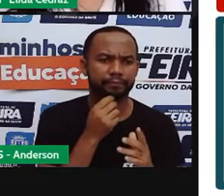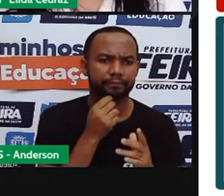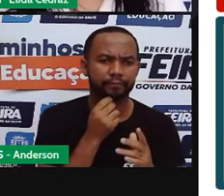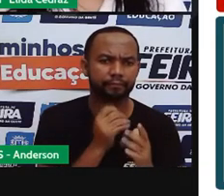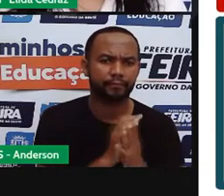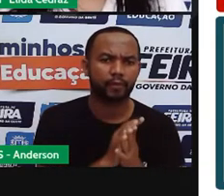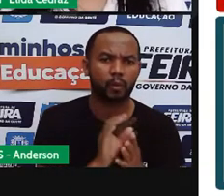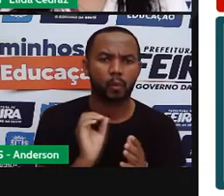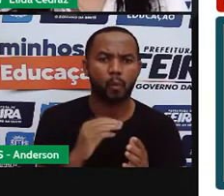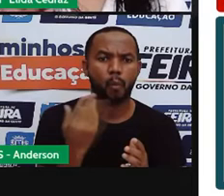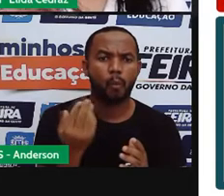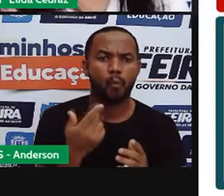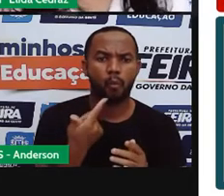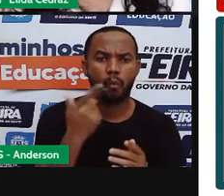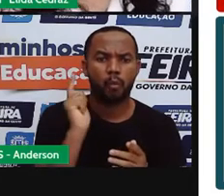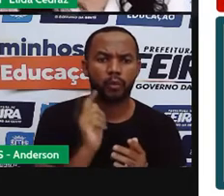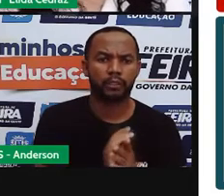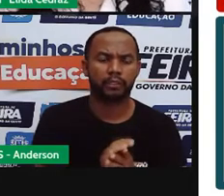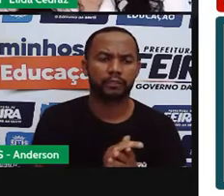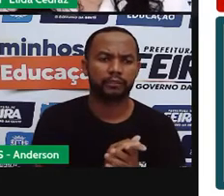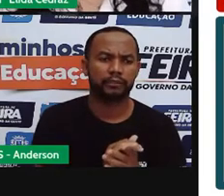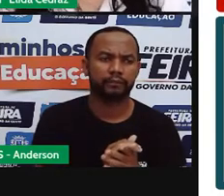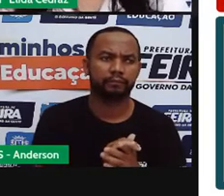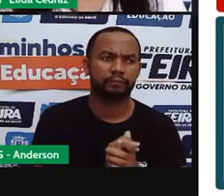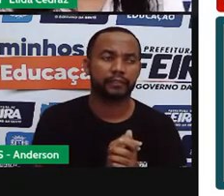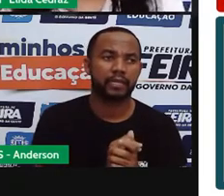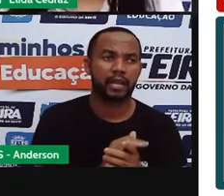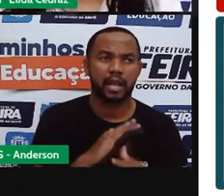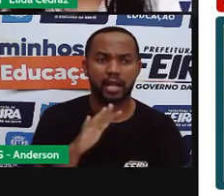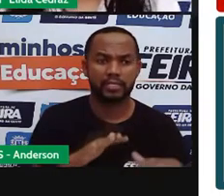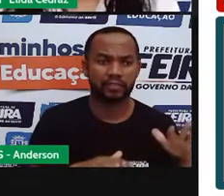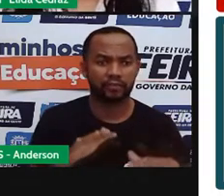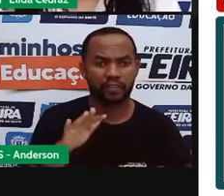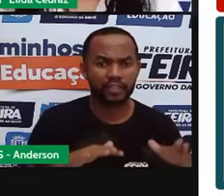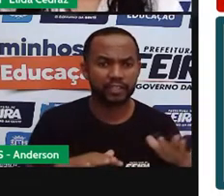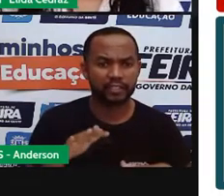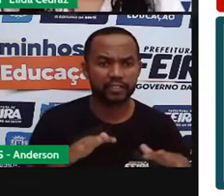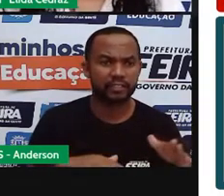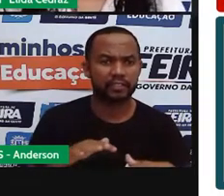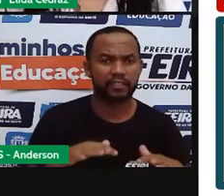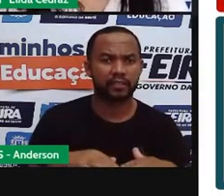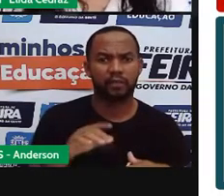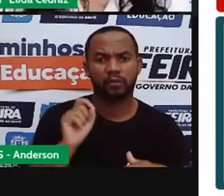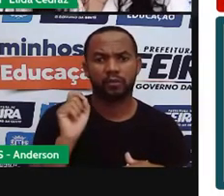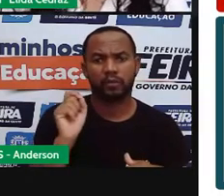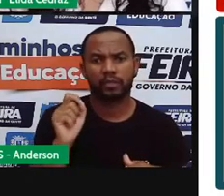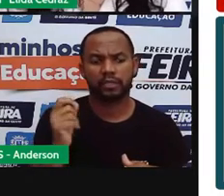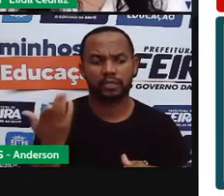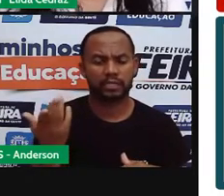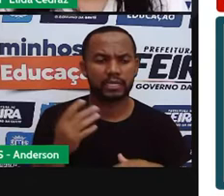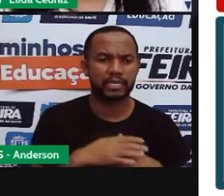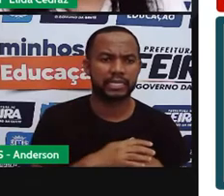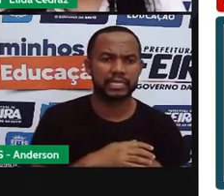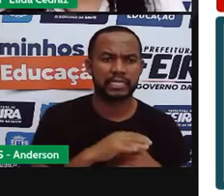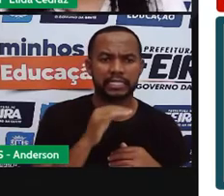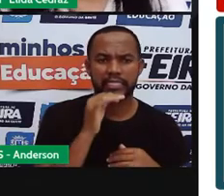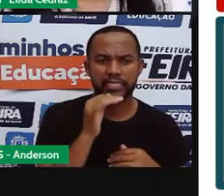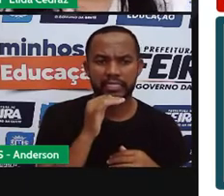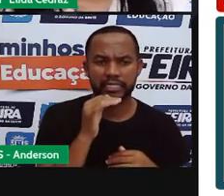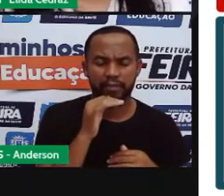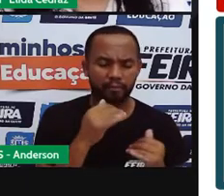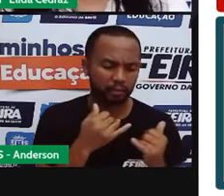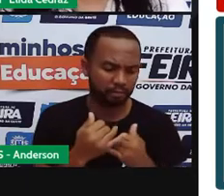Outra coisa, muitas vezes não acertamos jogar e passar de fase de um jogo